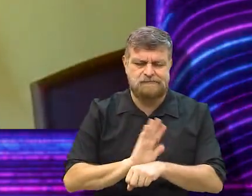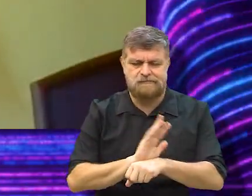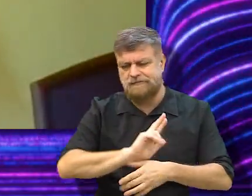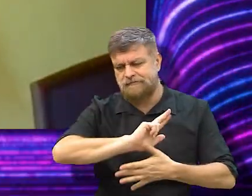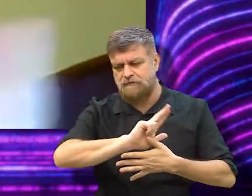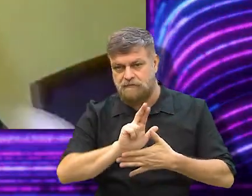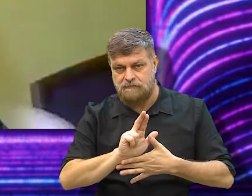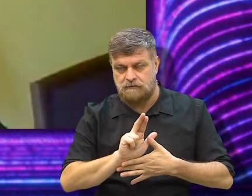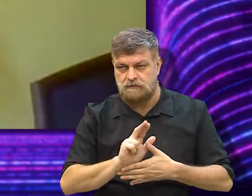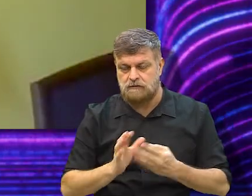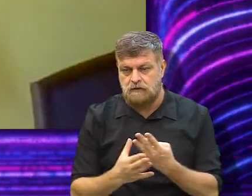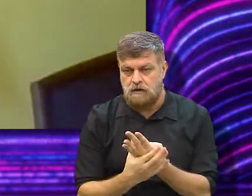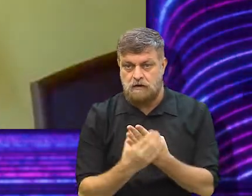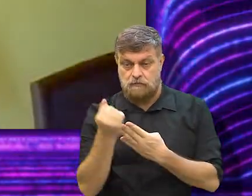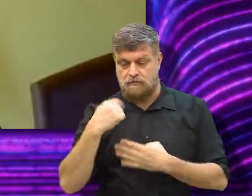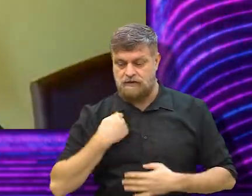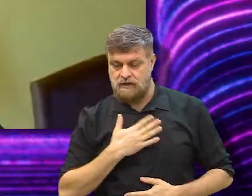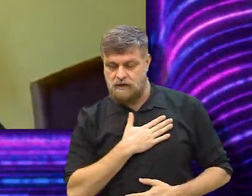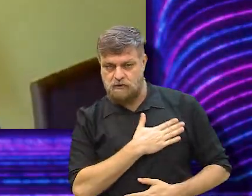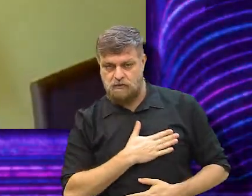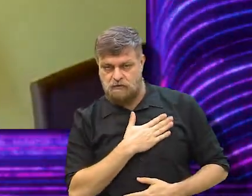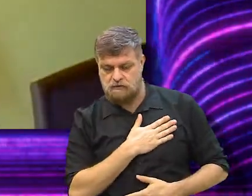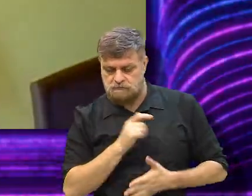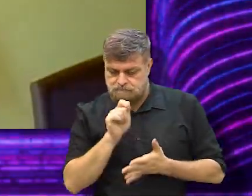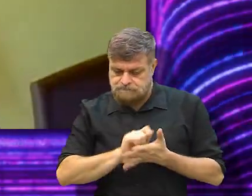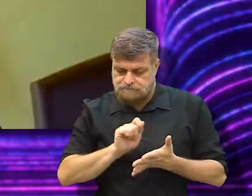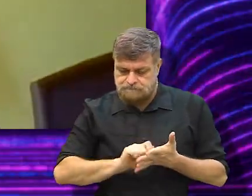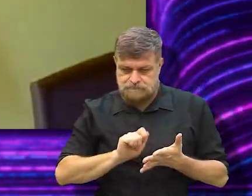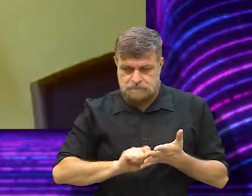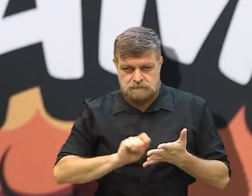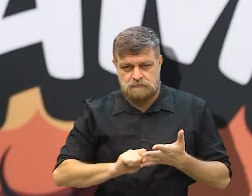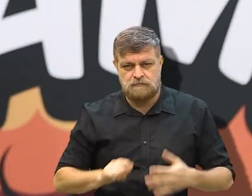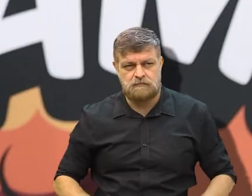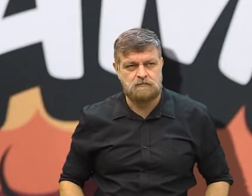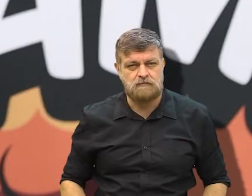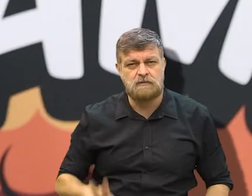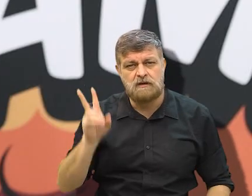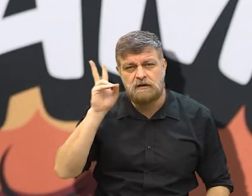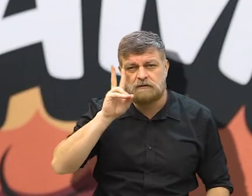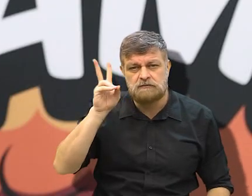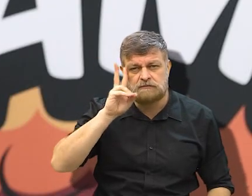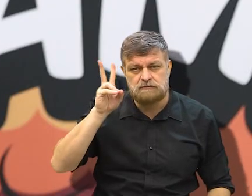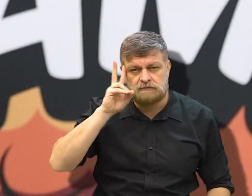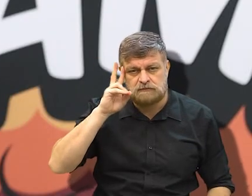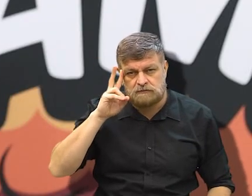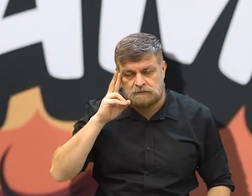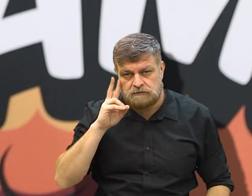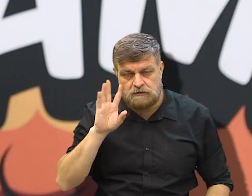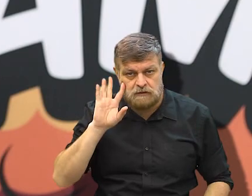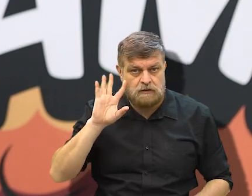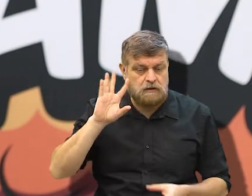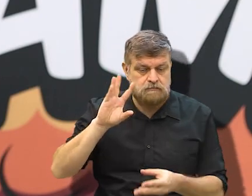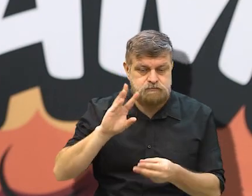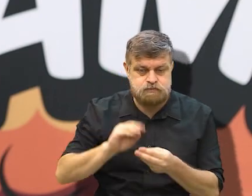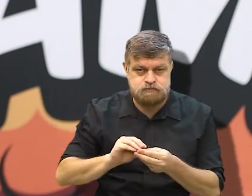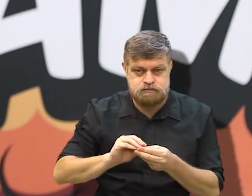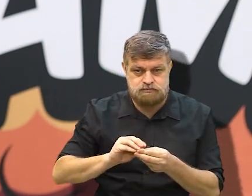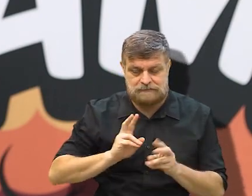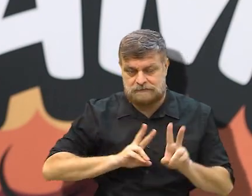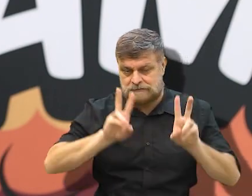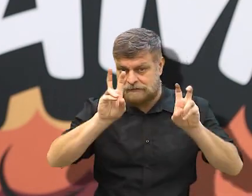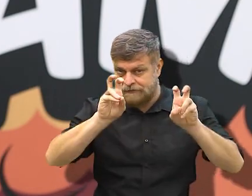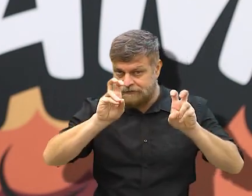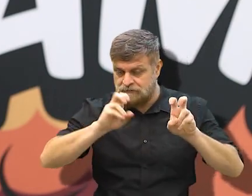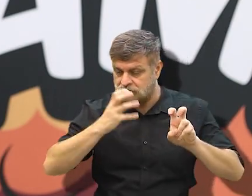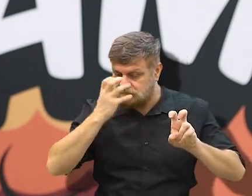Tem Matrix. Eu acho que são as ficções que eu gosto muito. Como eu disse, a sua história é bem completa. E bem